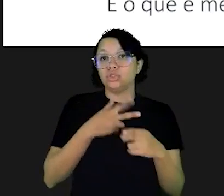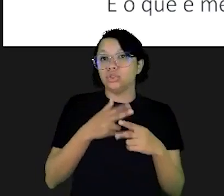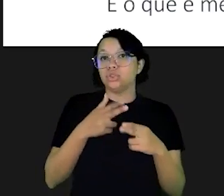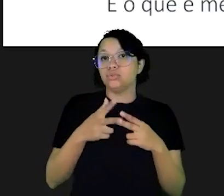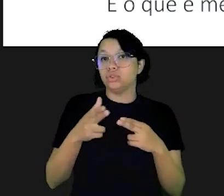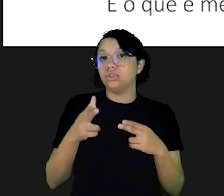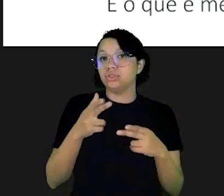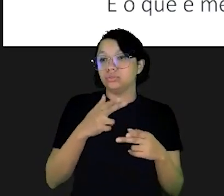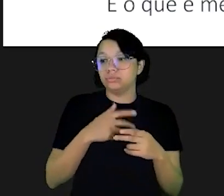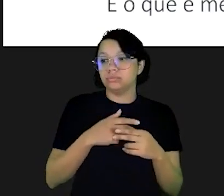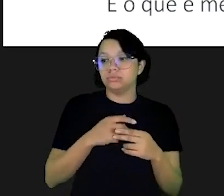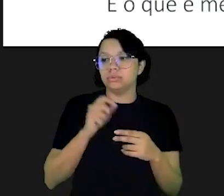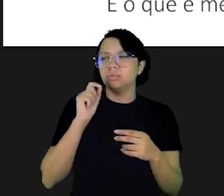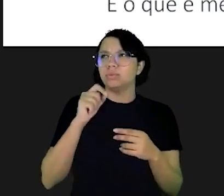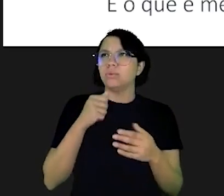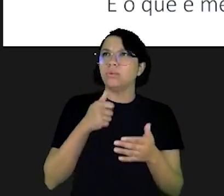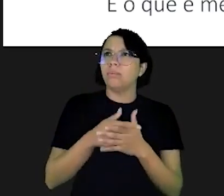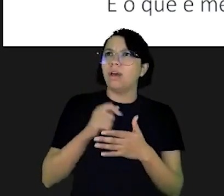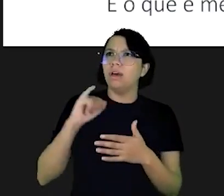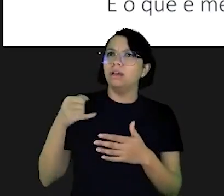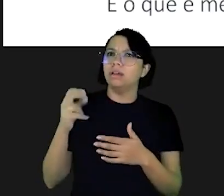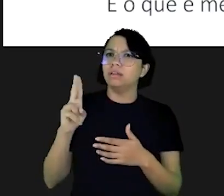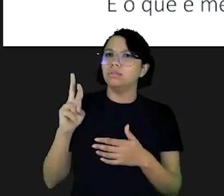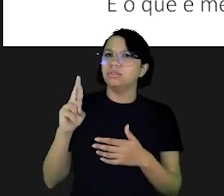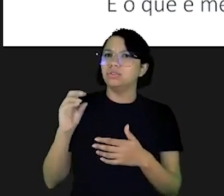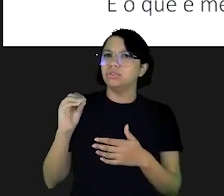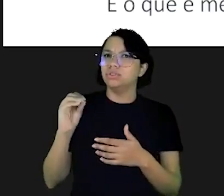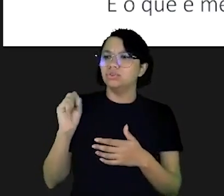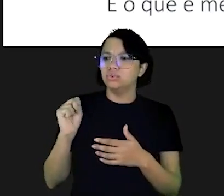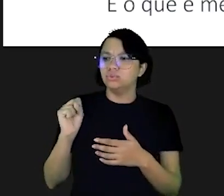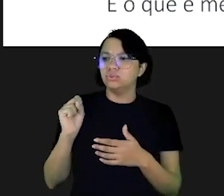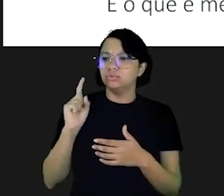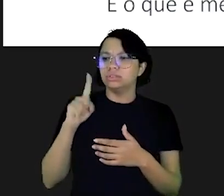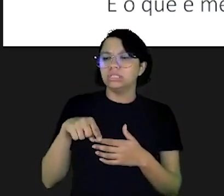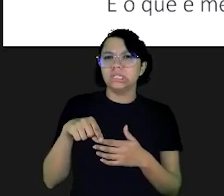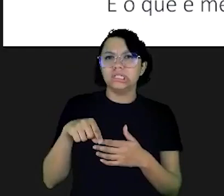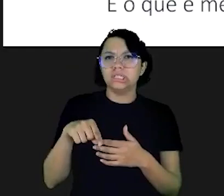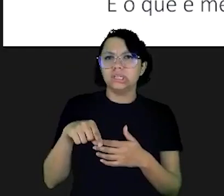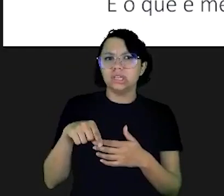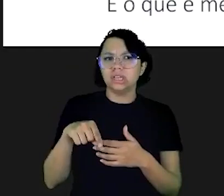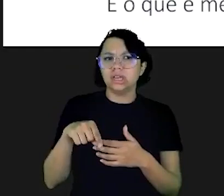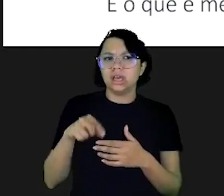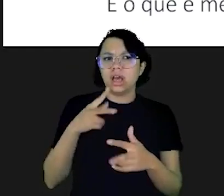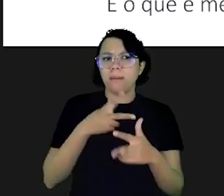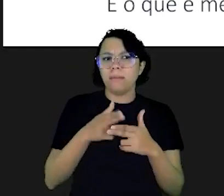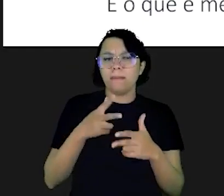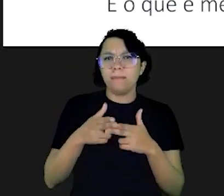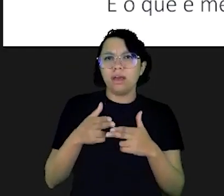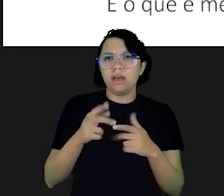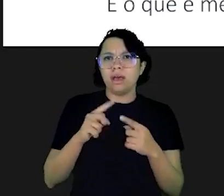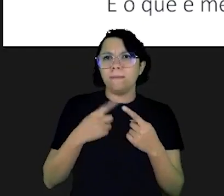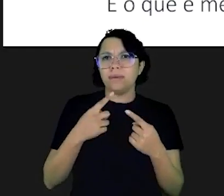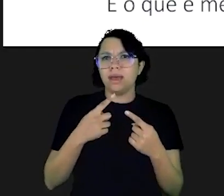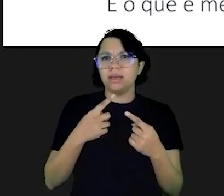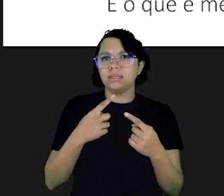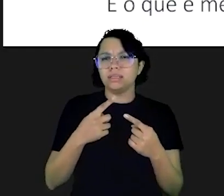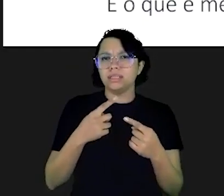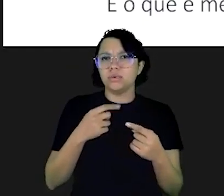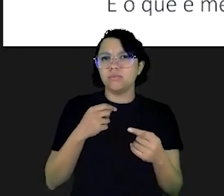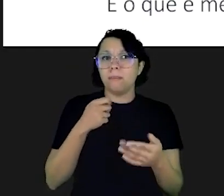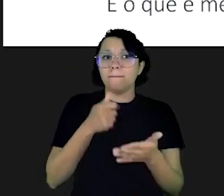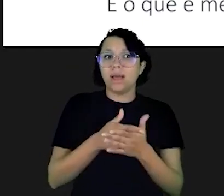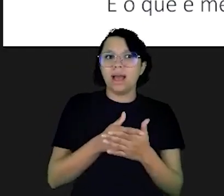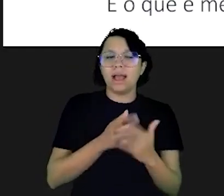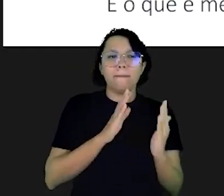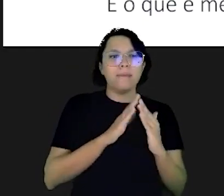financiado porque elas fazem ali um cálculo e dizem olha o que eu estou fazendo aqui de juros é a mesma coisa que eu pagaria por uma prestação só